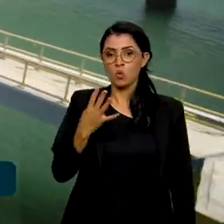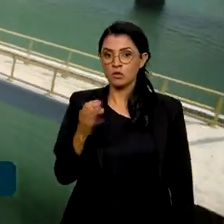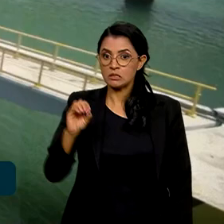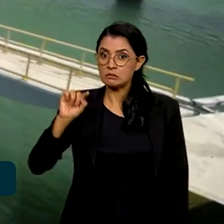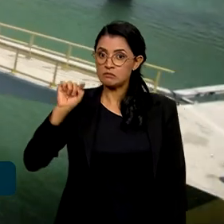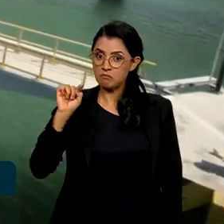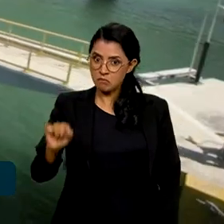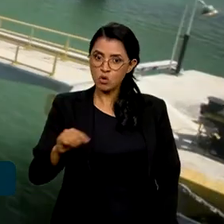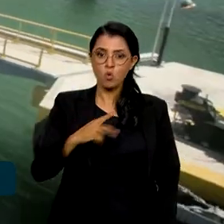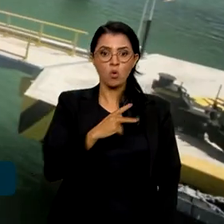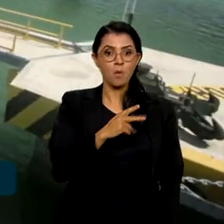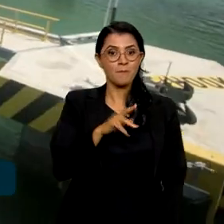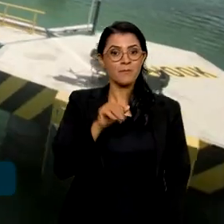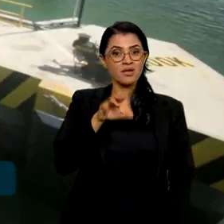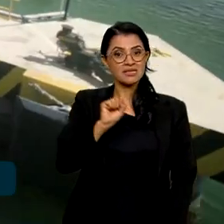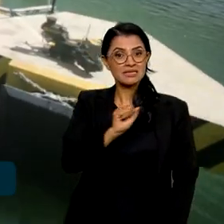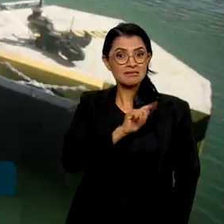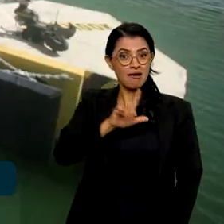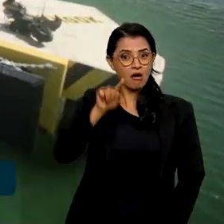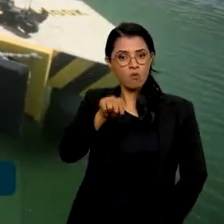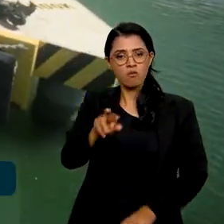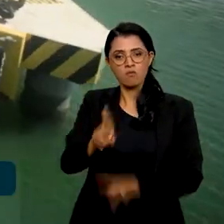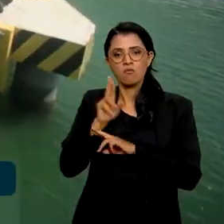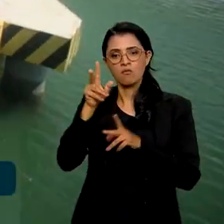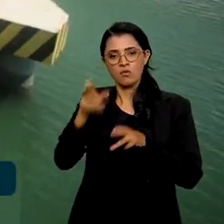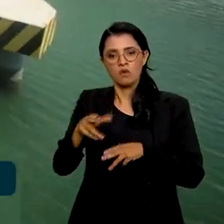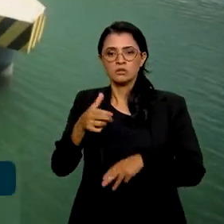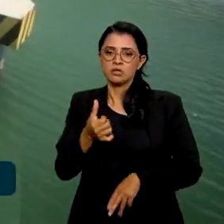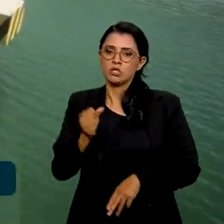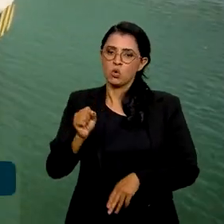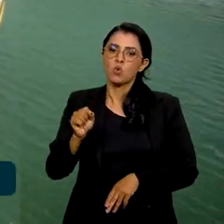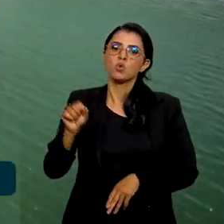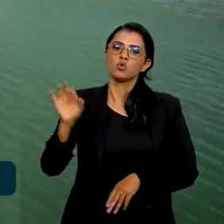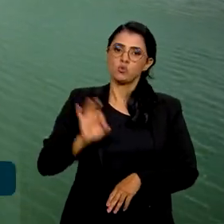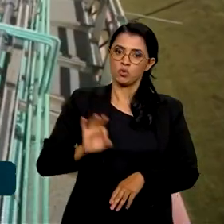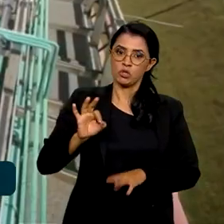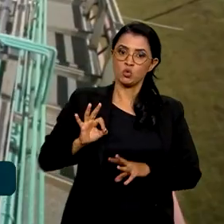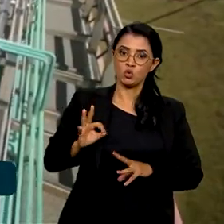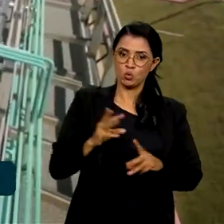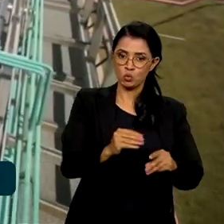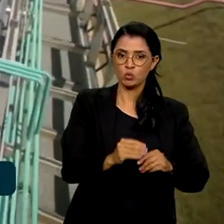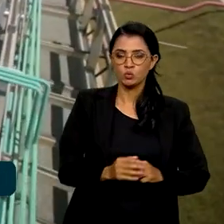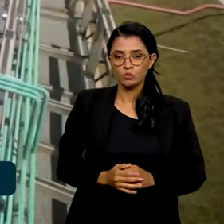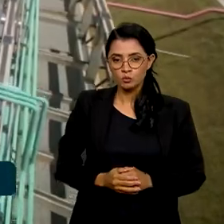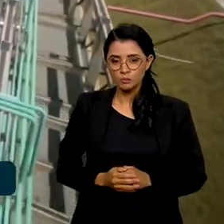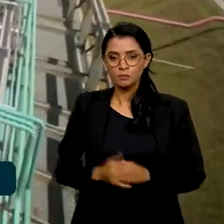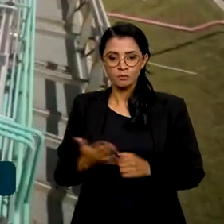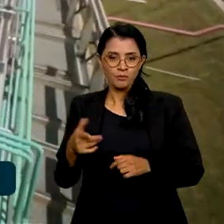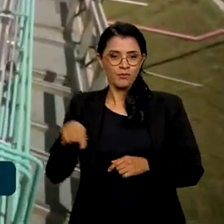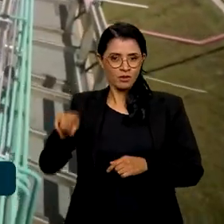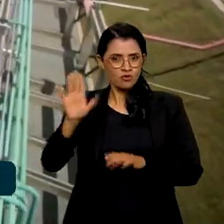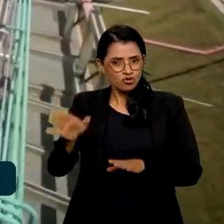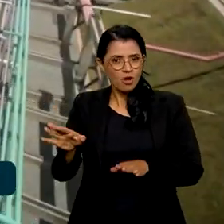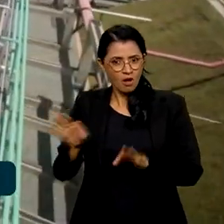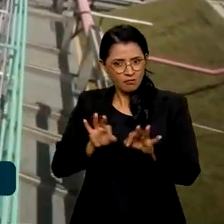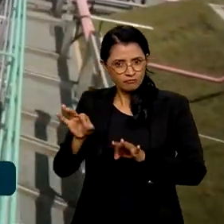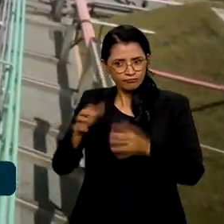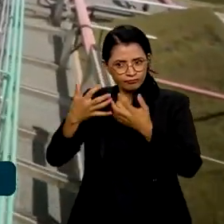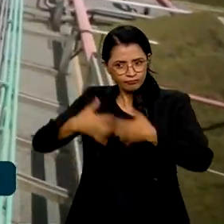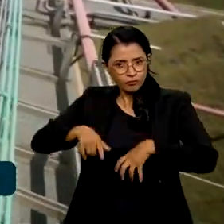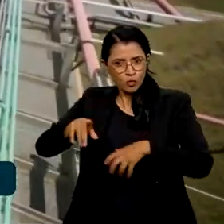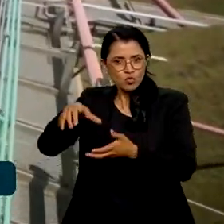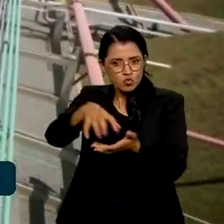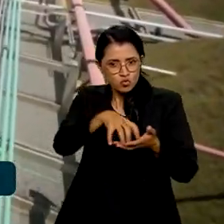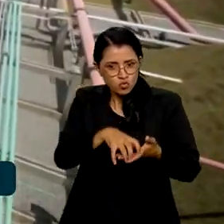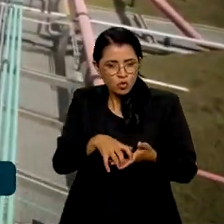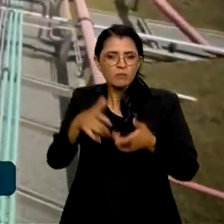pré-sal, o que representará 78% do total da produção. Entre os campos já em operação, o